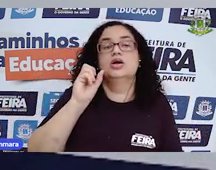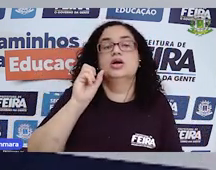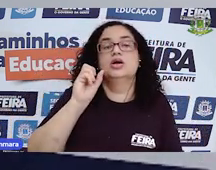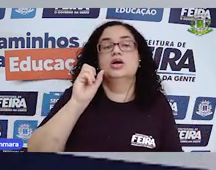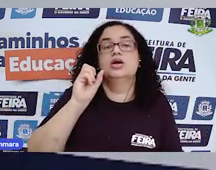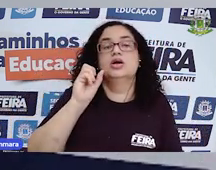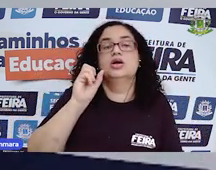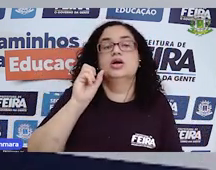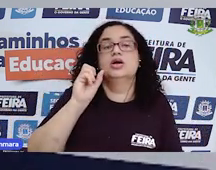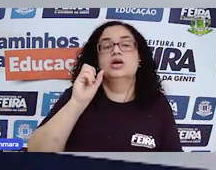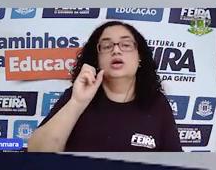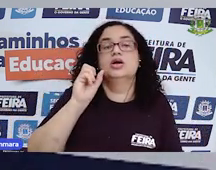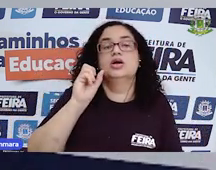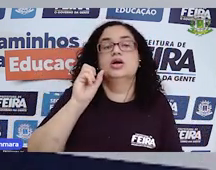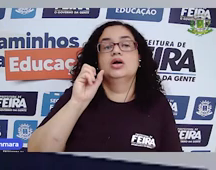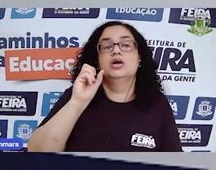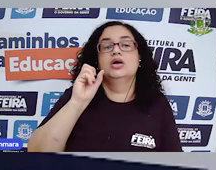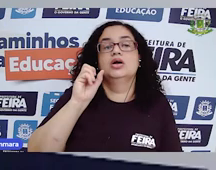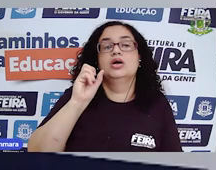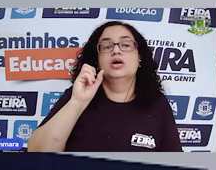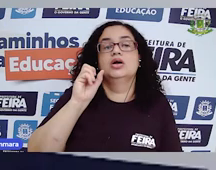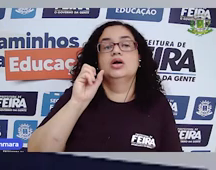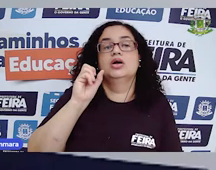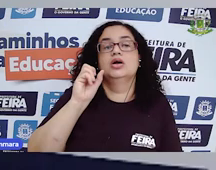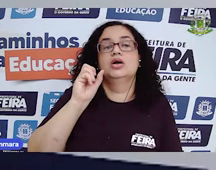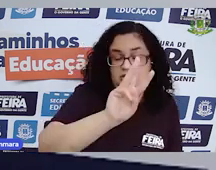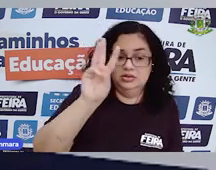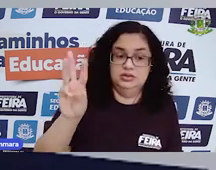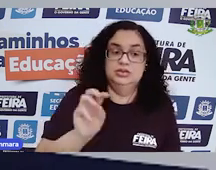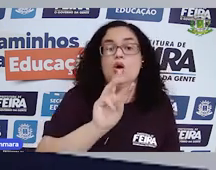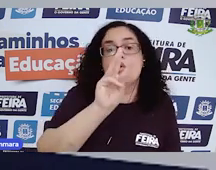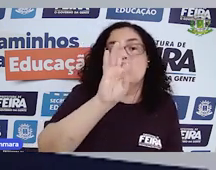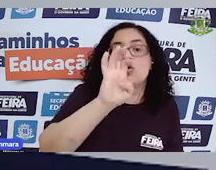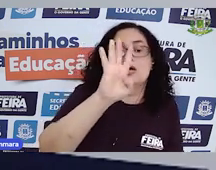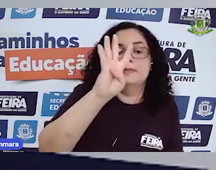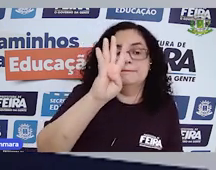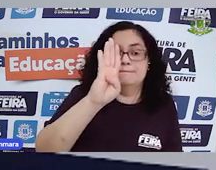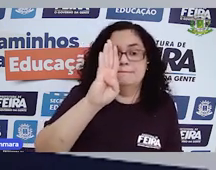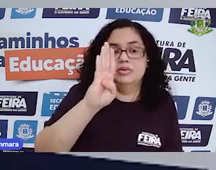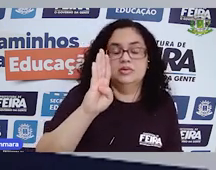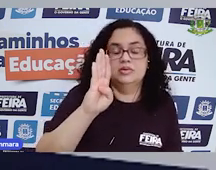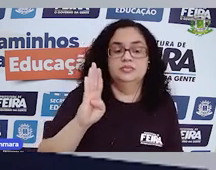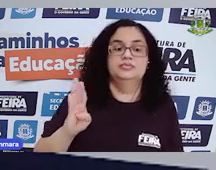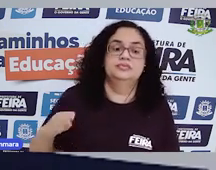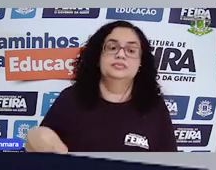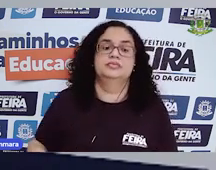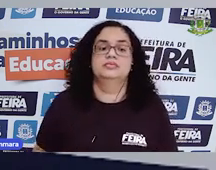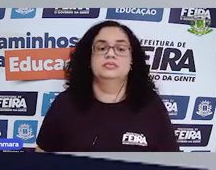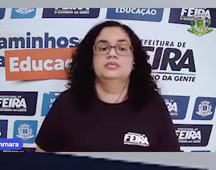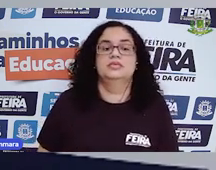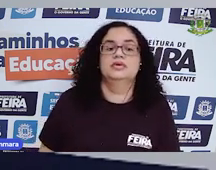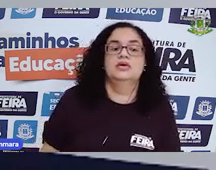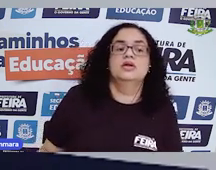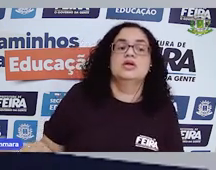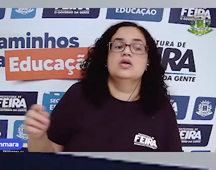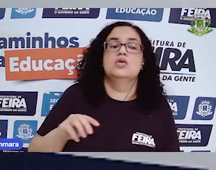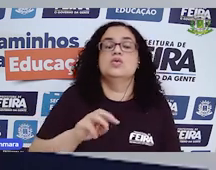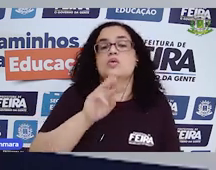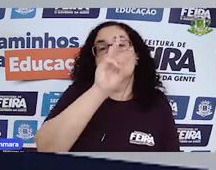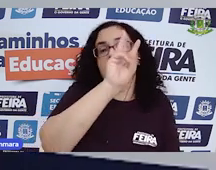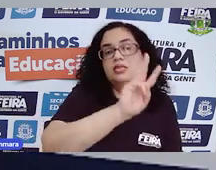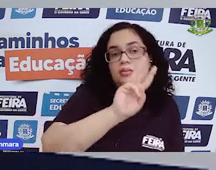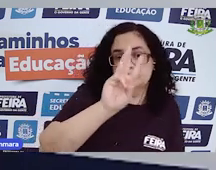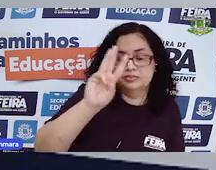Esse, esse site, esse portal web, é o Khan Academy. Khan Academy é um portal